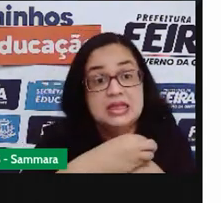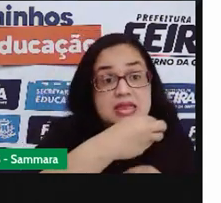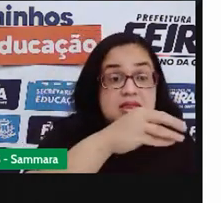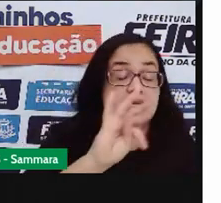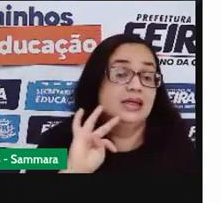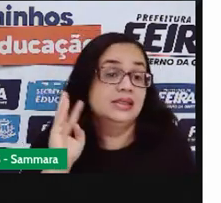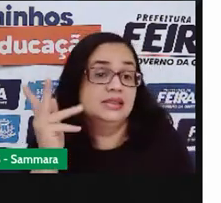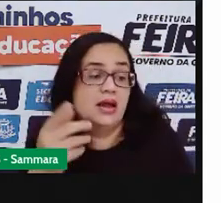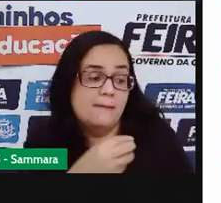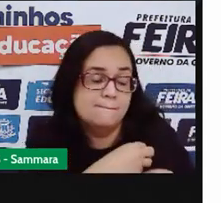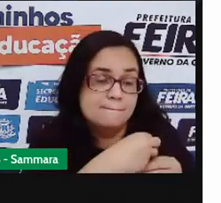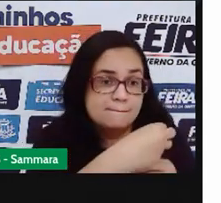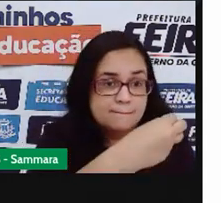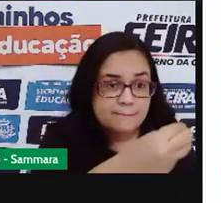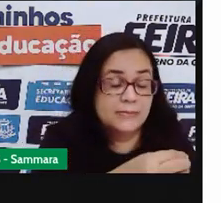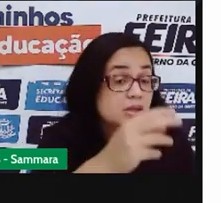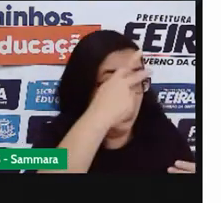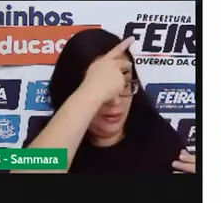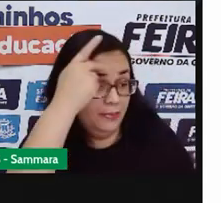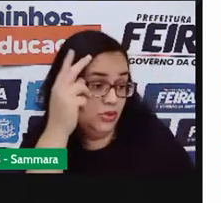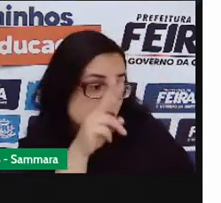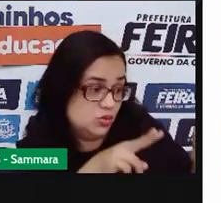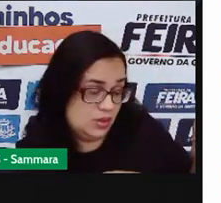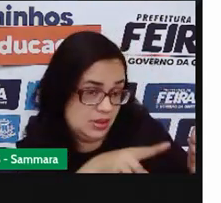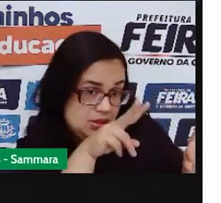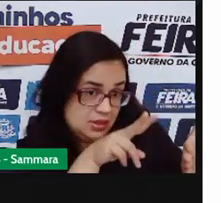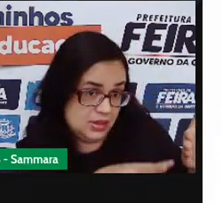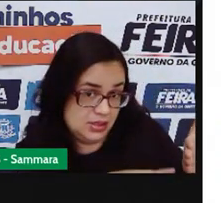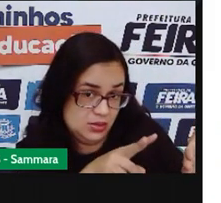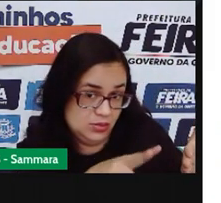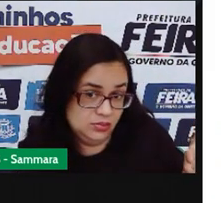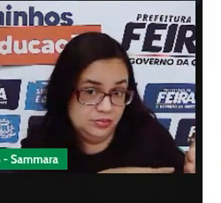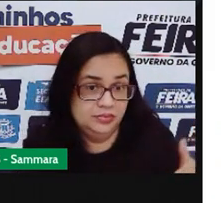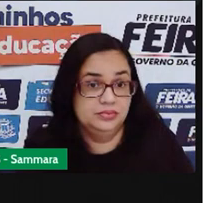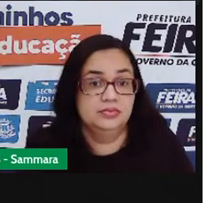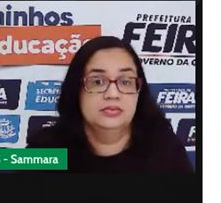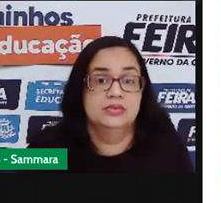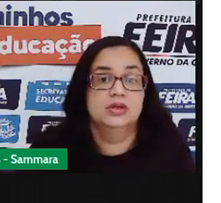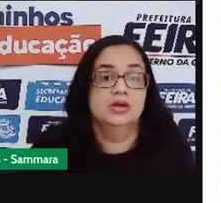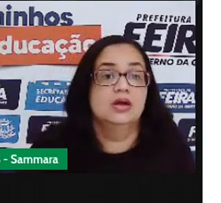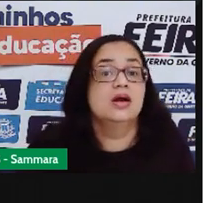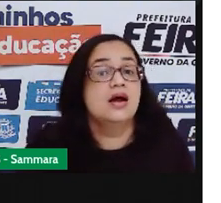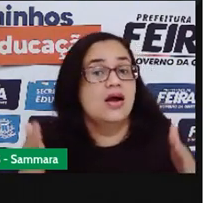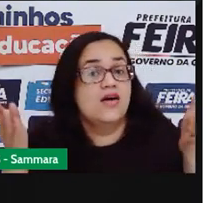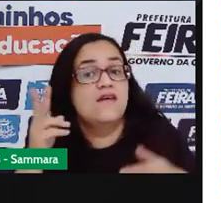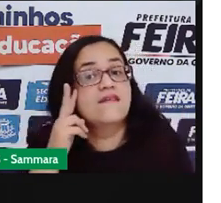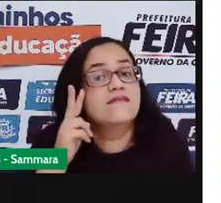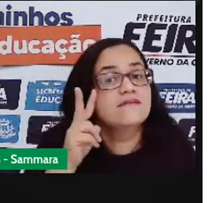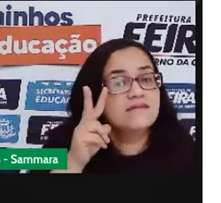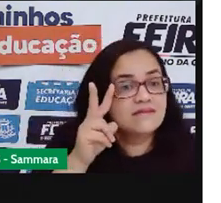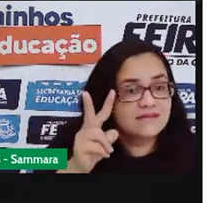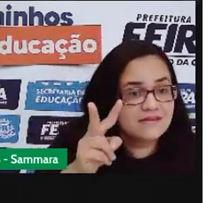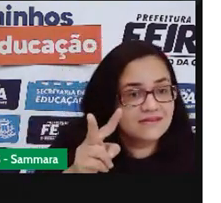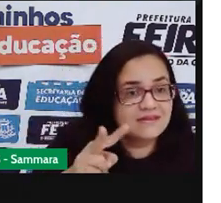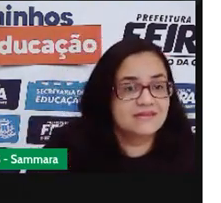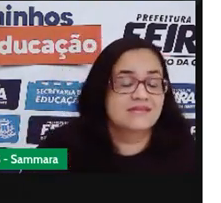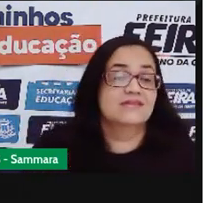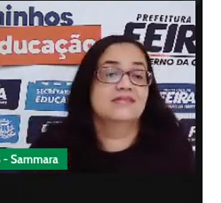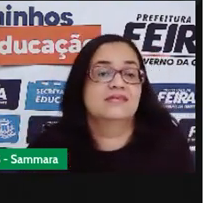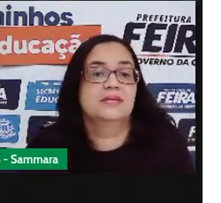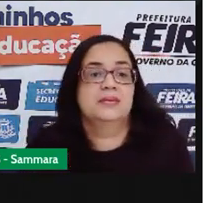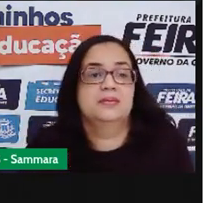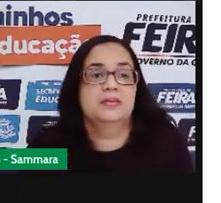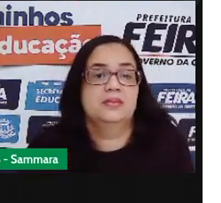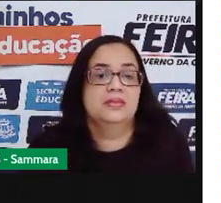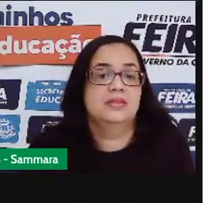na mão do leitor consumidor. E agora, ó, mão